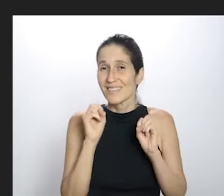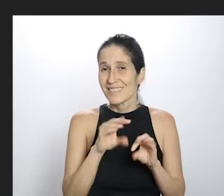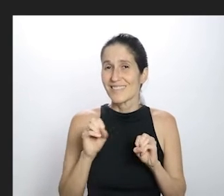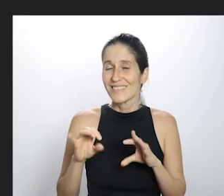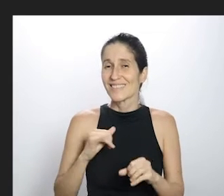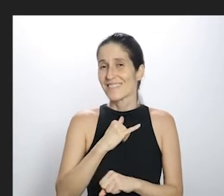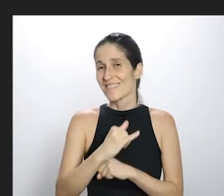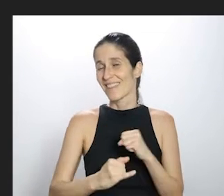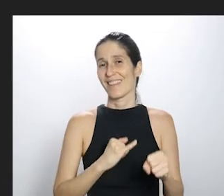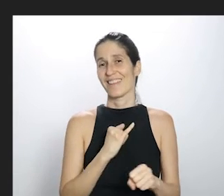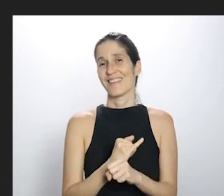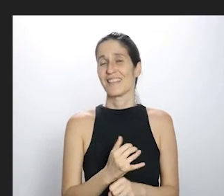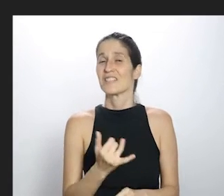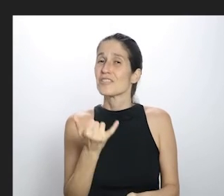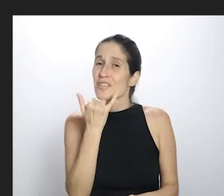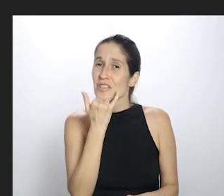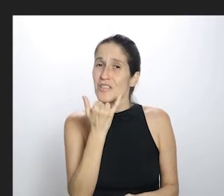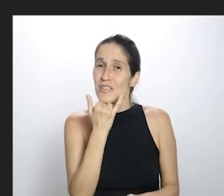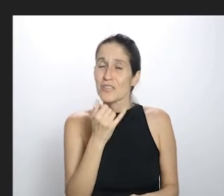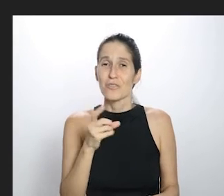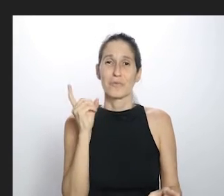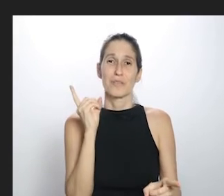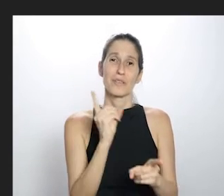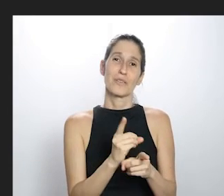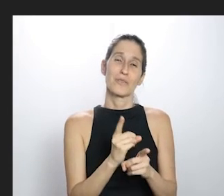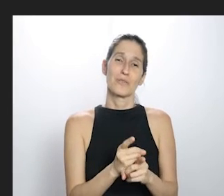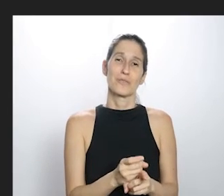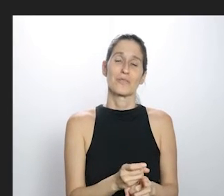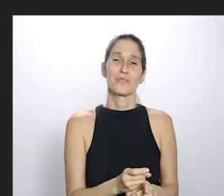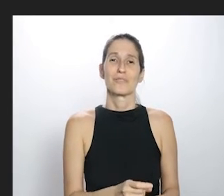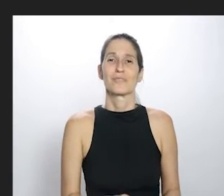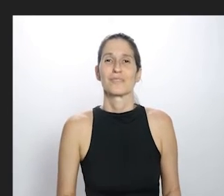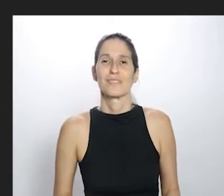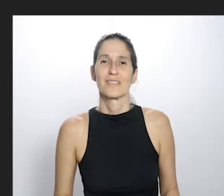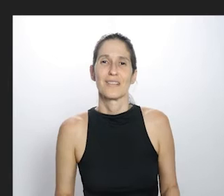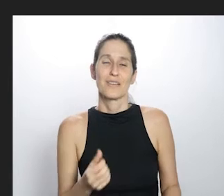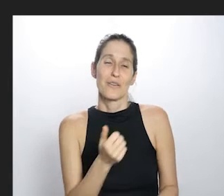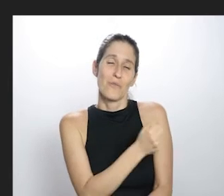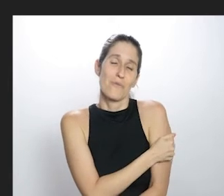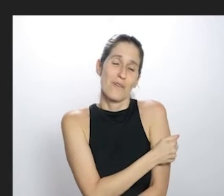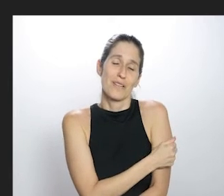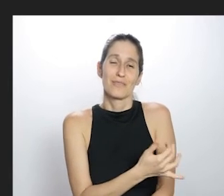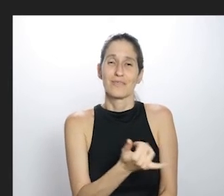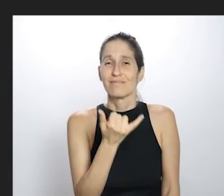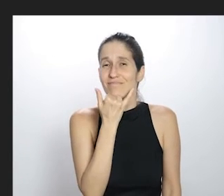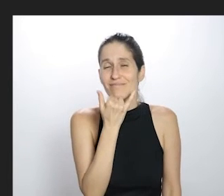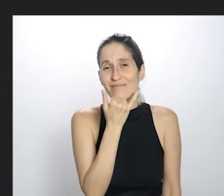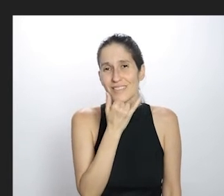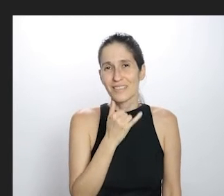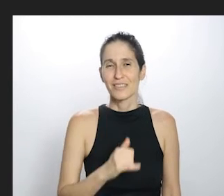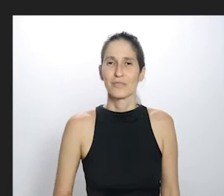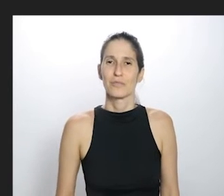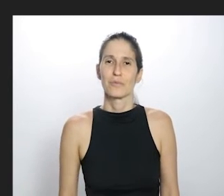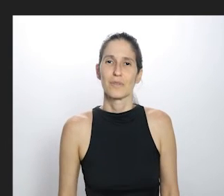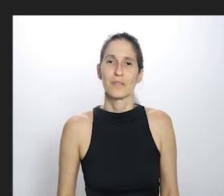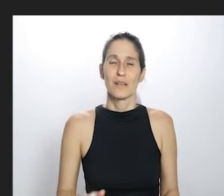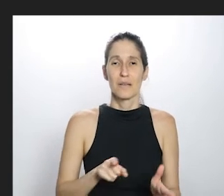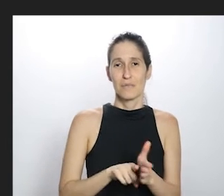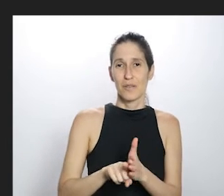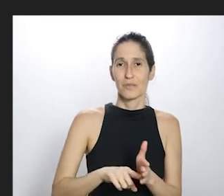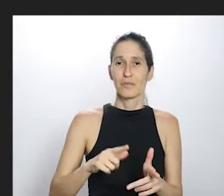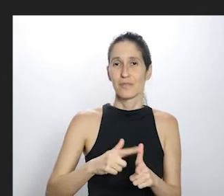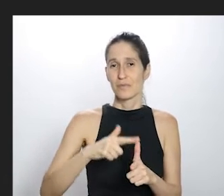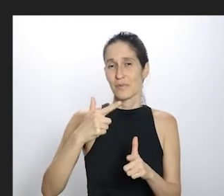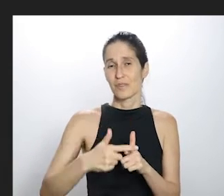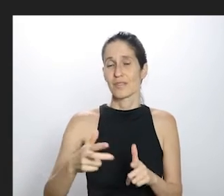dar aula agora, eu vou ter o meu encontro aqui com a dona Rosália, com as alunas, então eu vou deixar essa pergunta aí